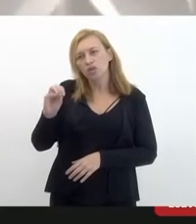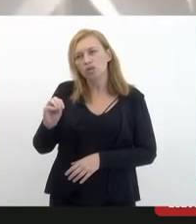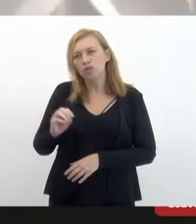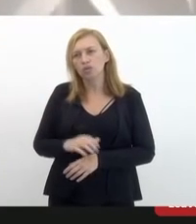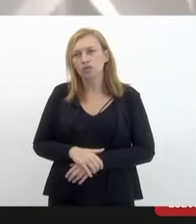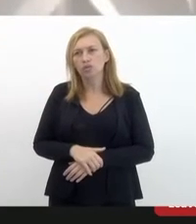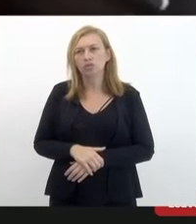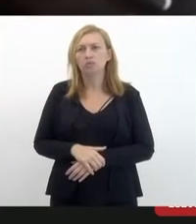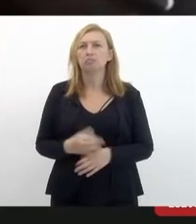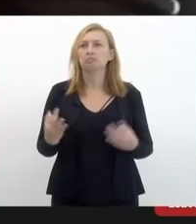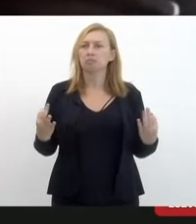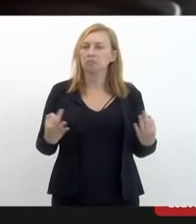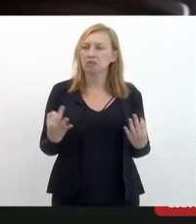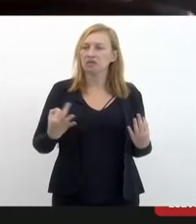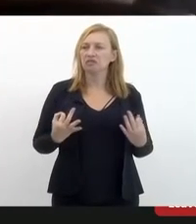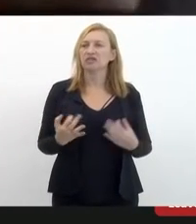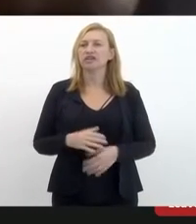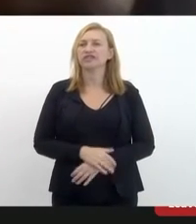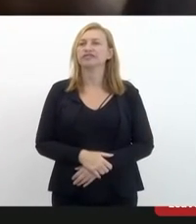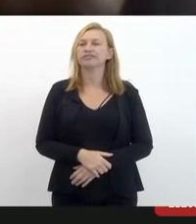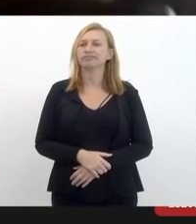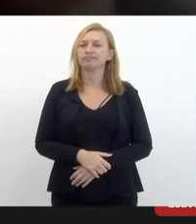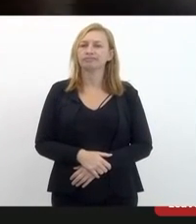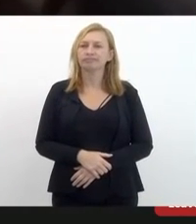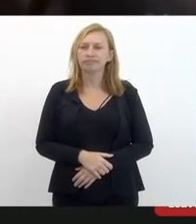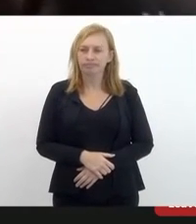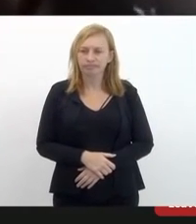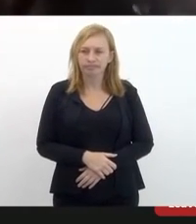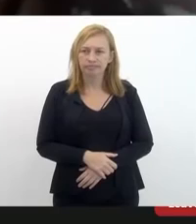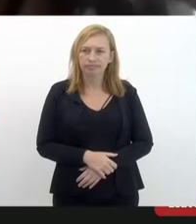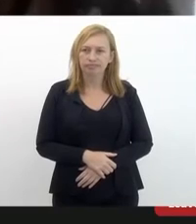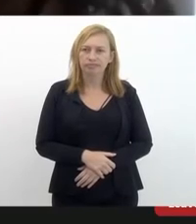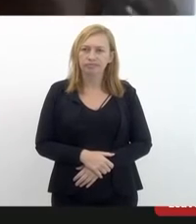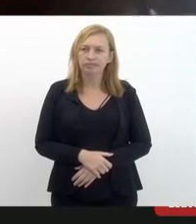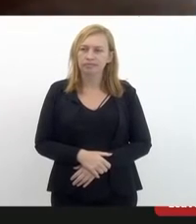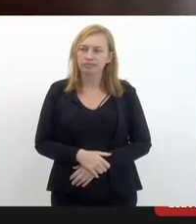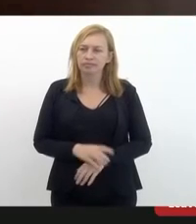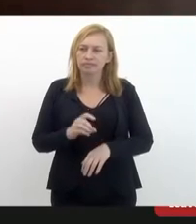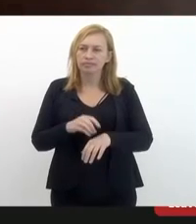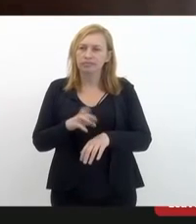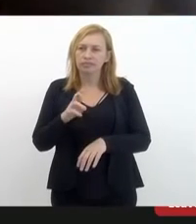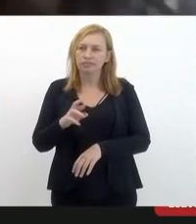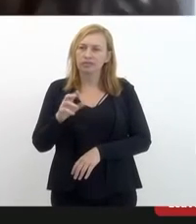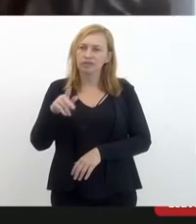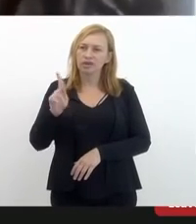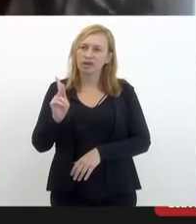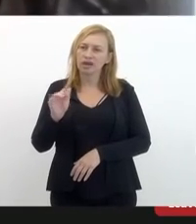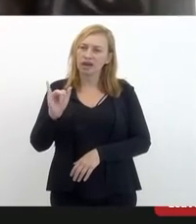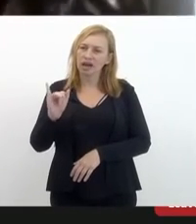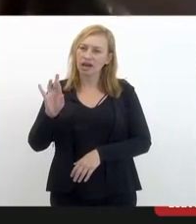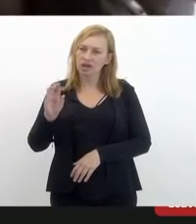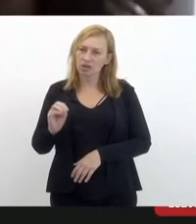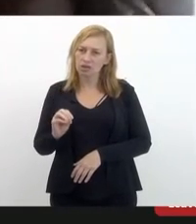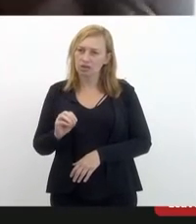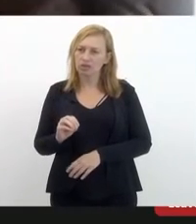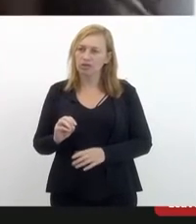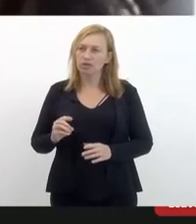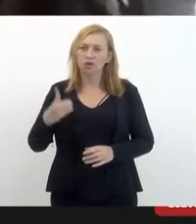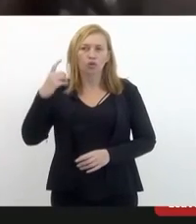Excelente colaboração. Doutor Caio? Ah, ele está com o microfone fechado.